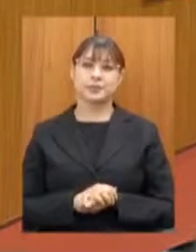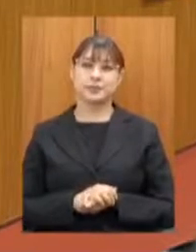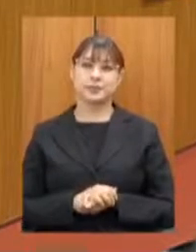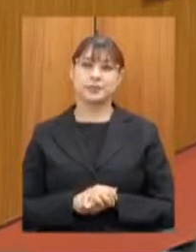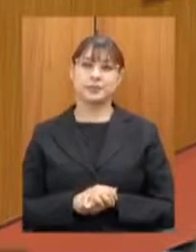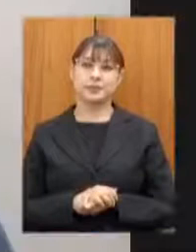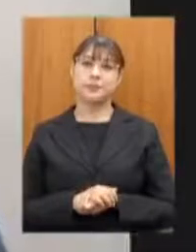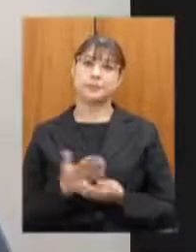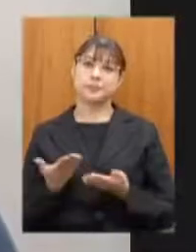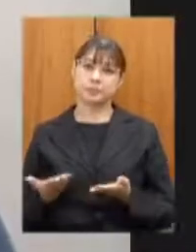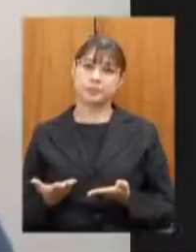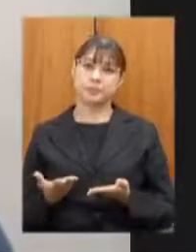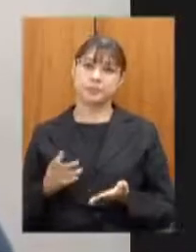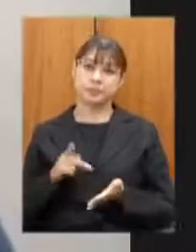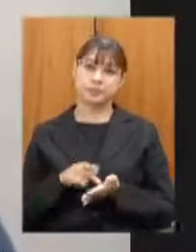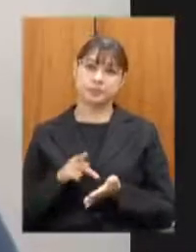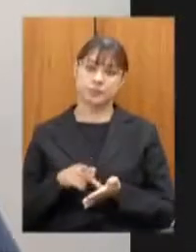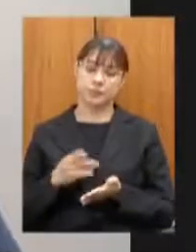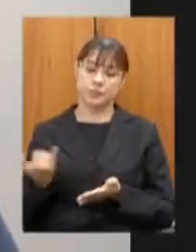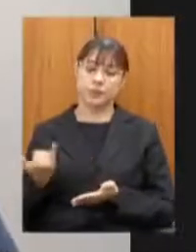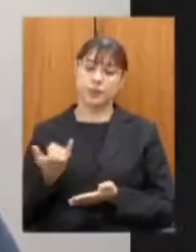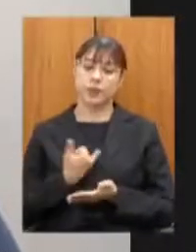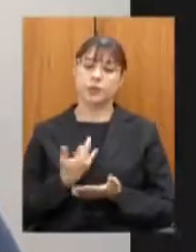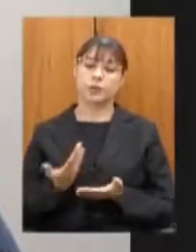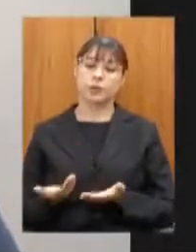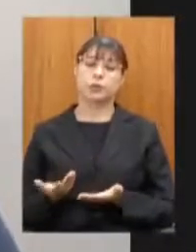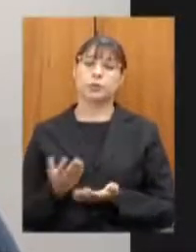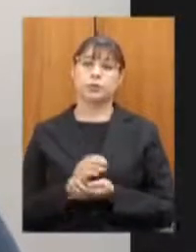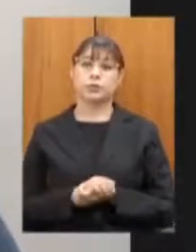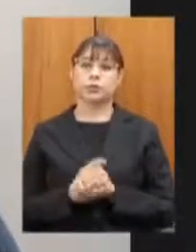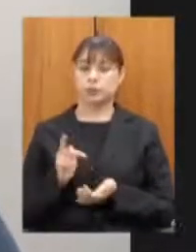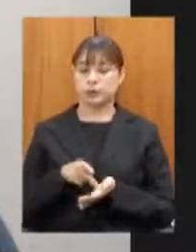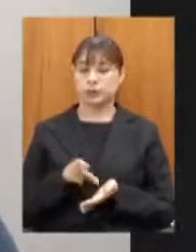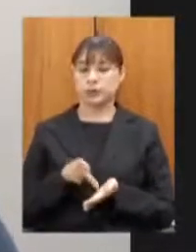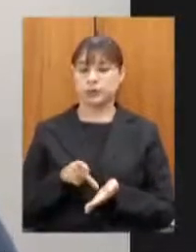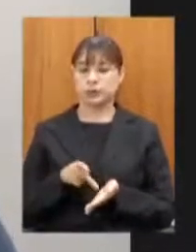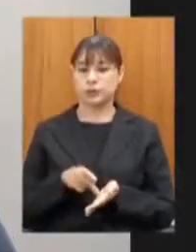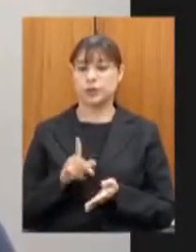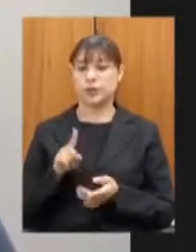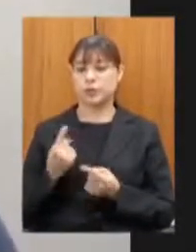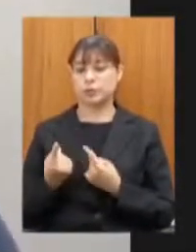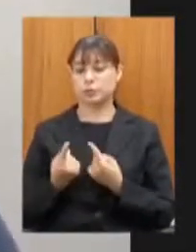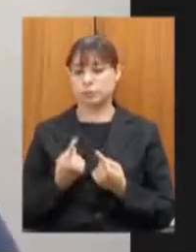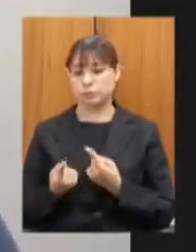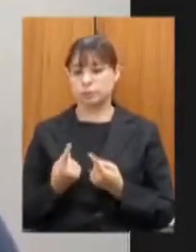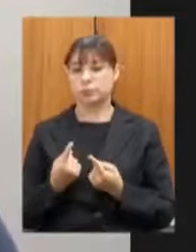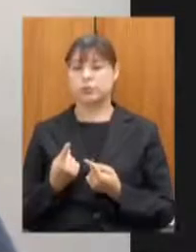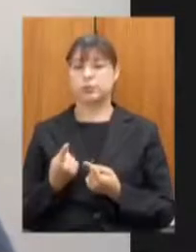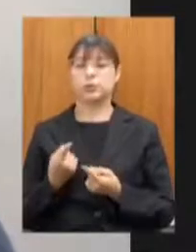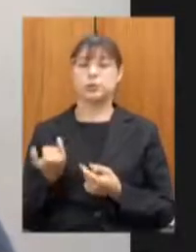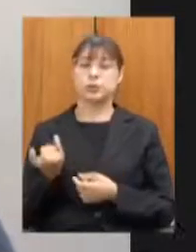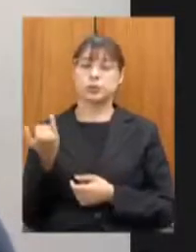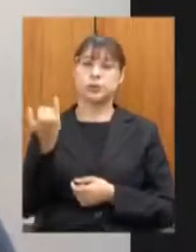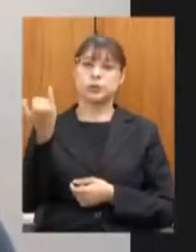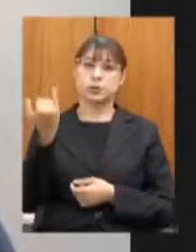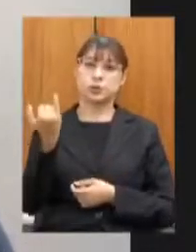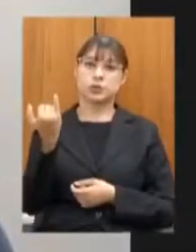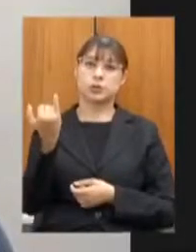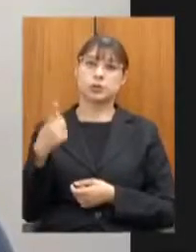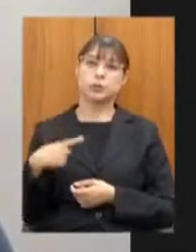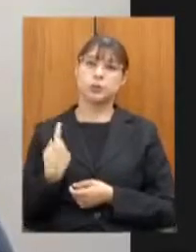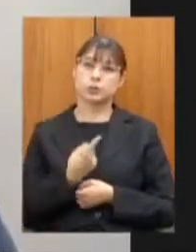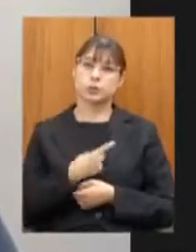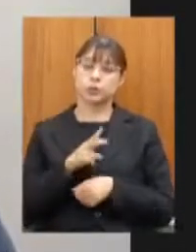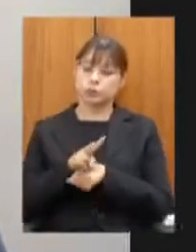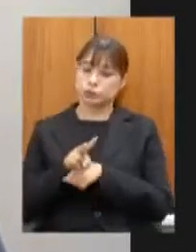primeiro assim a notícia eu acho que de fato é um trecho muito importante então nós vamos ficar